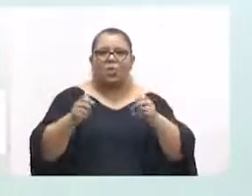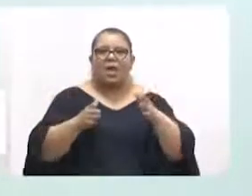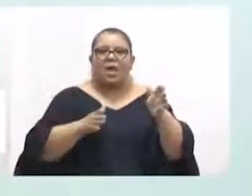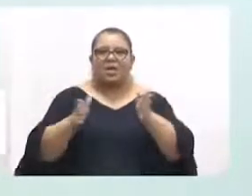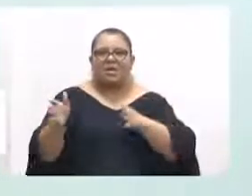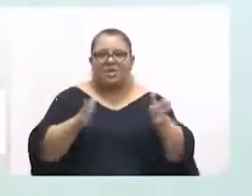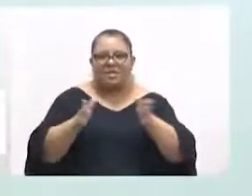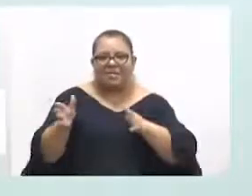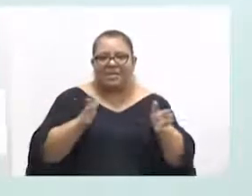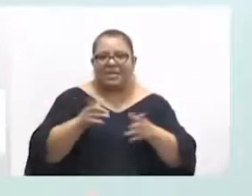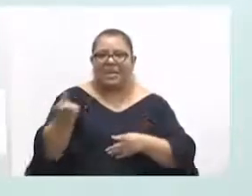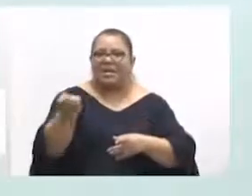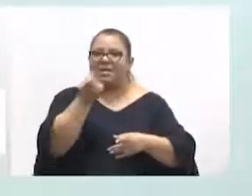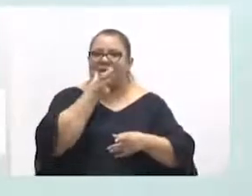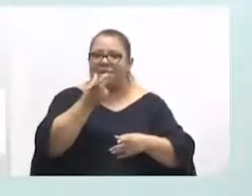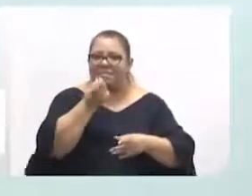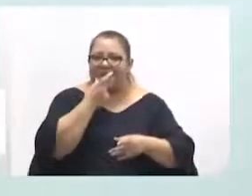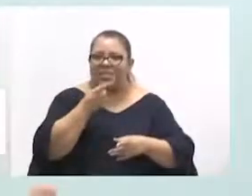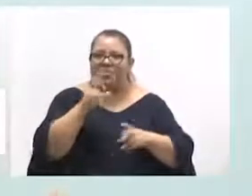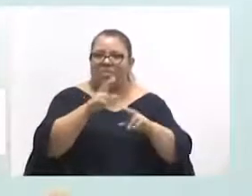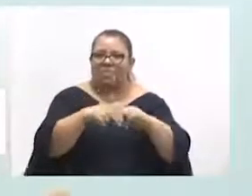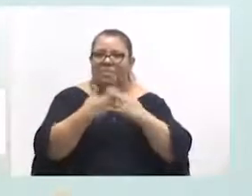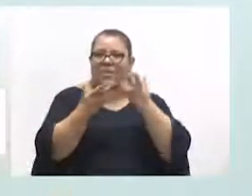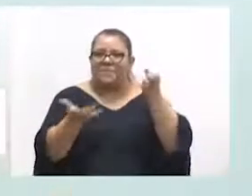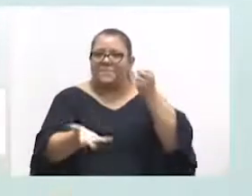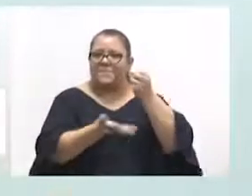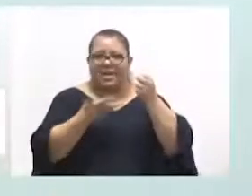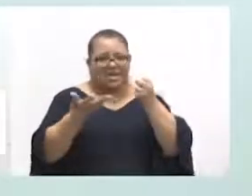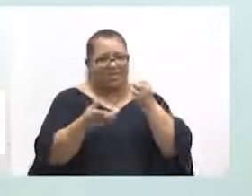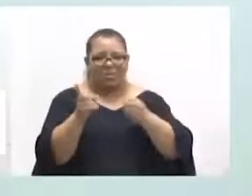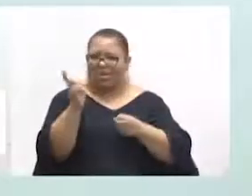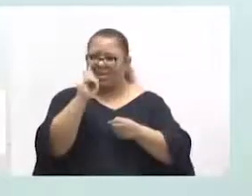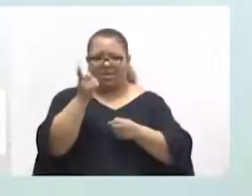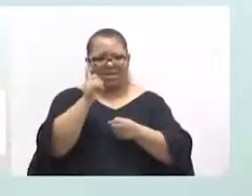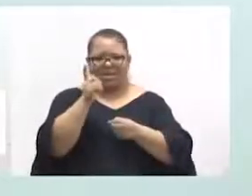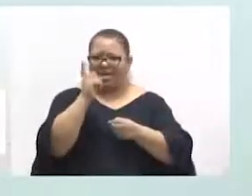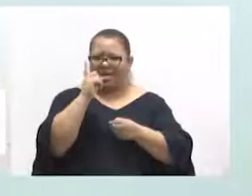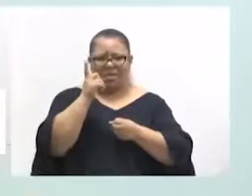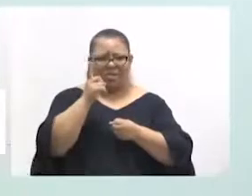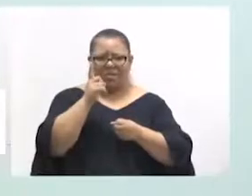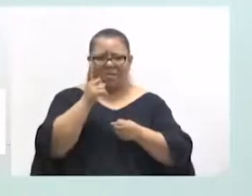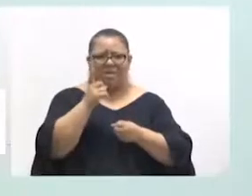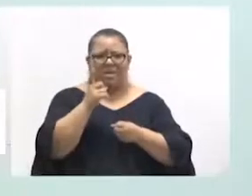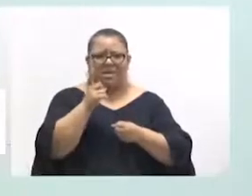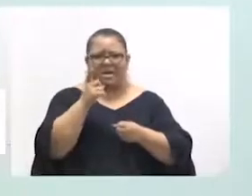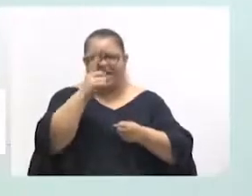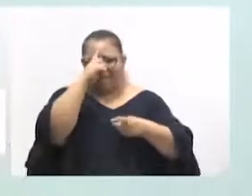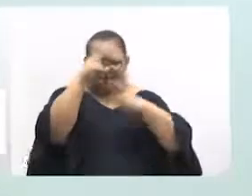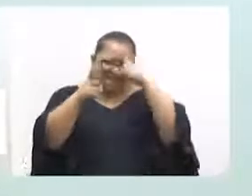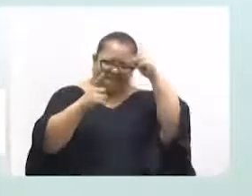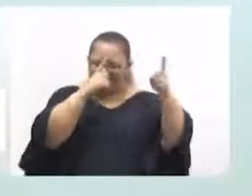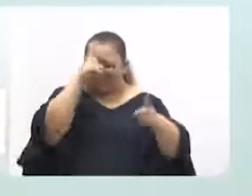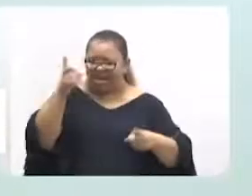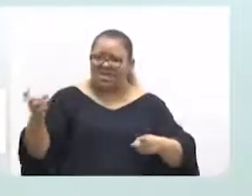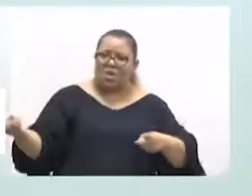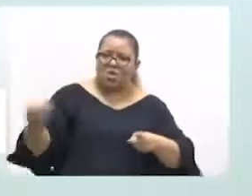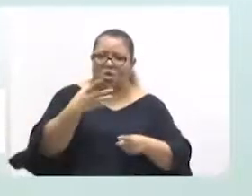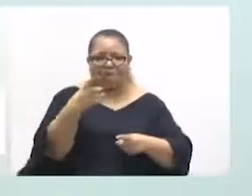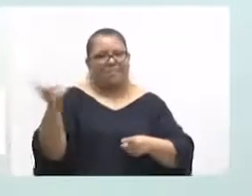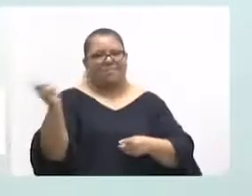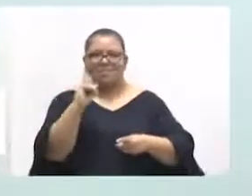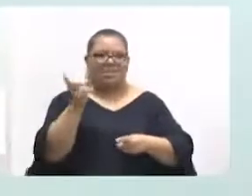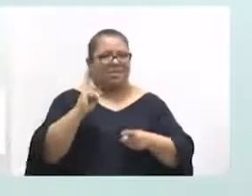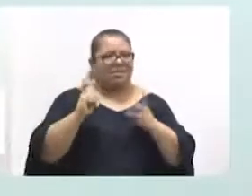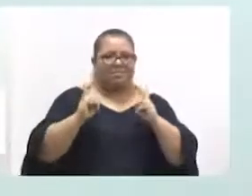a tratamentos que seriam básicos. Ninguém está inventando roda, querendo fazer alguma coisa muito fora do